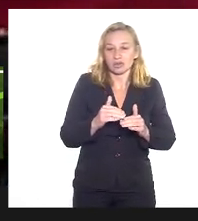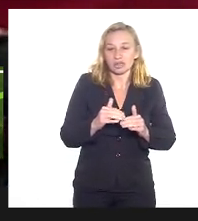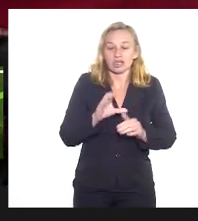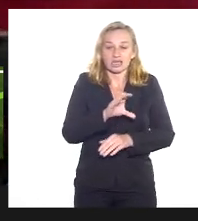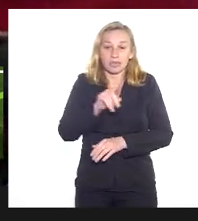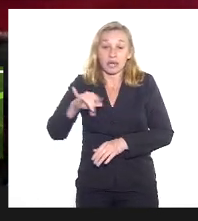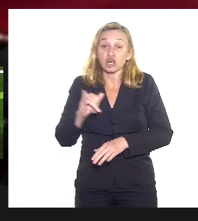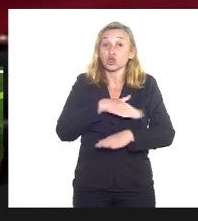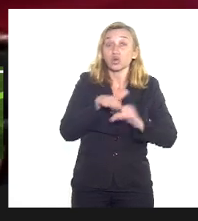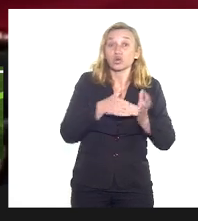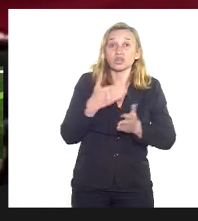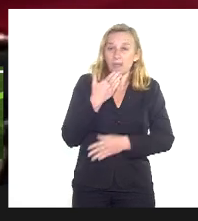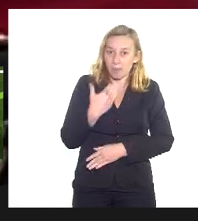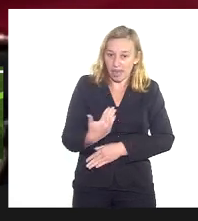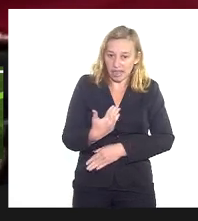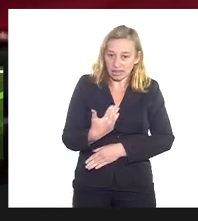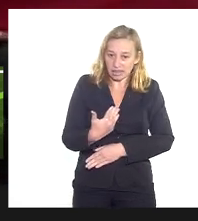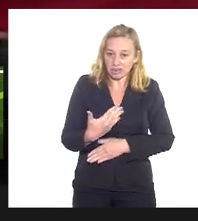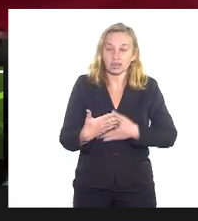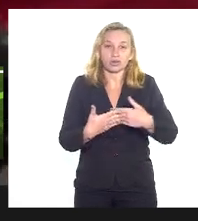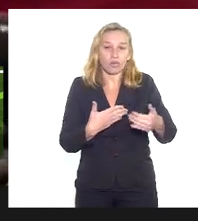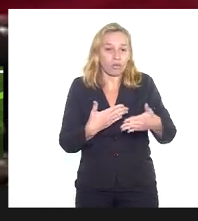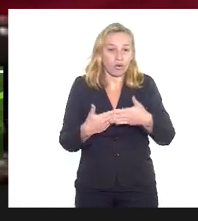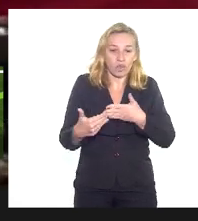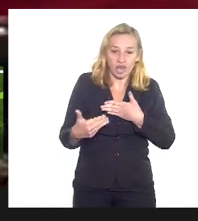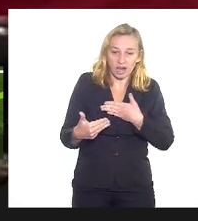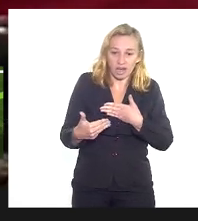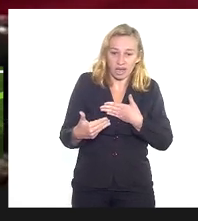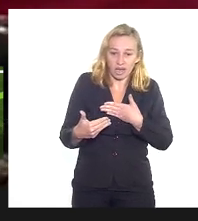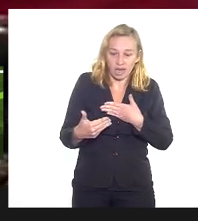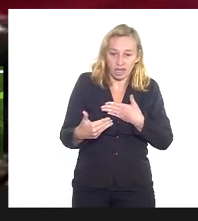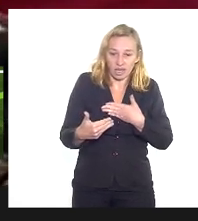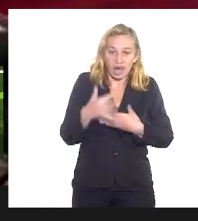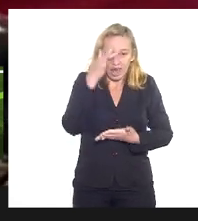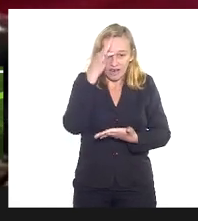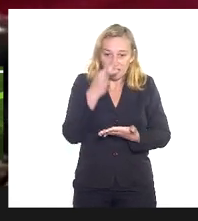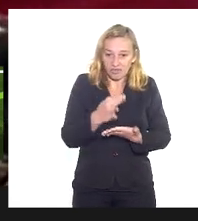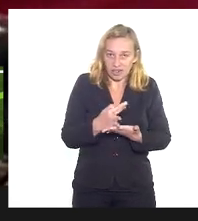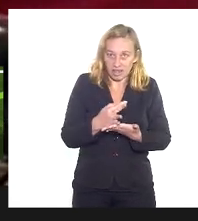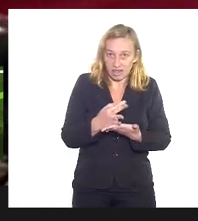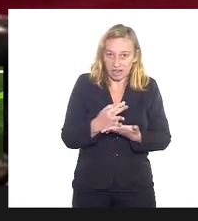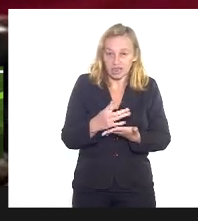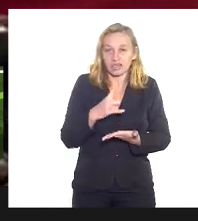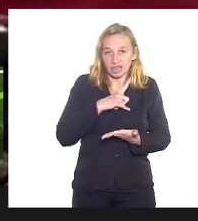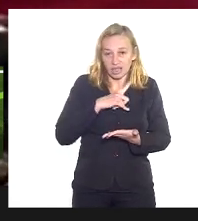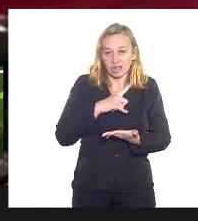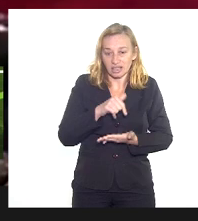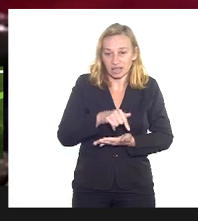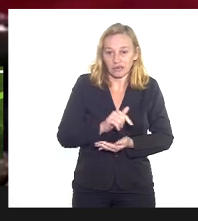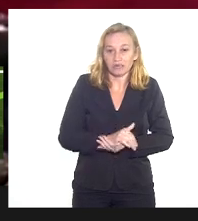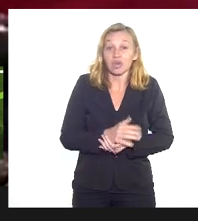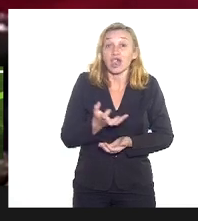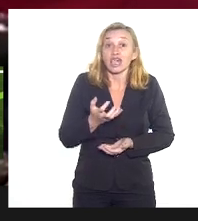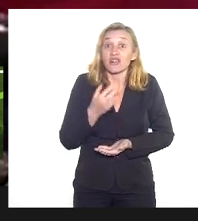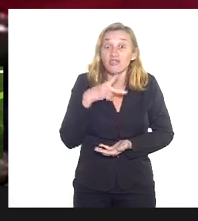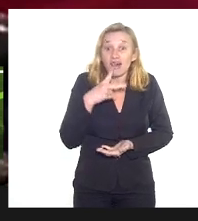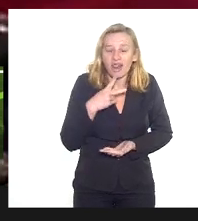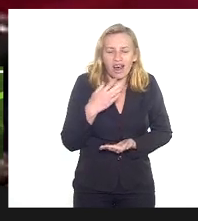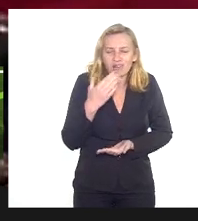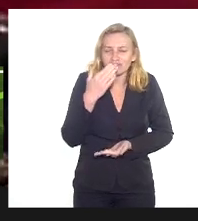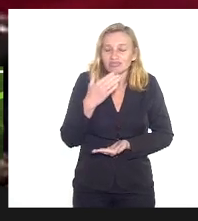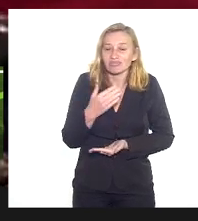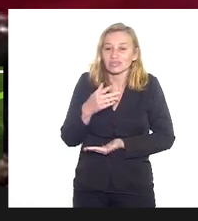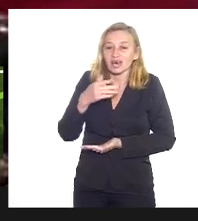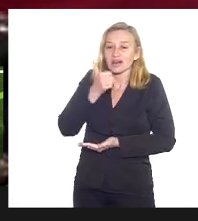que nos solicitam por qualquer que seja a fé que professem aqui eu quero dizer muito mãe